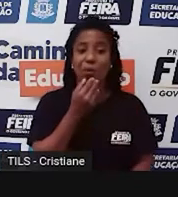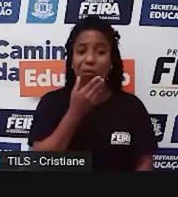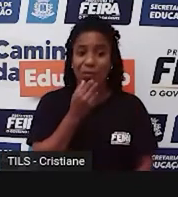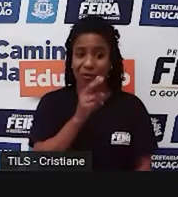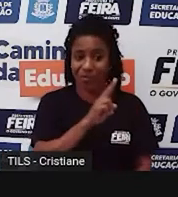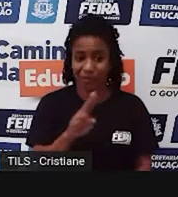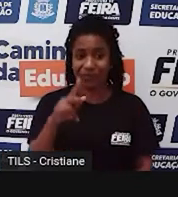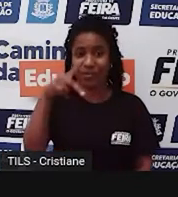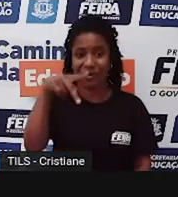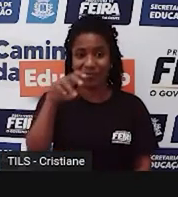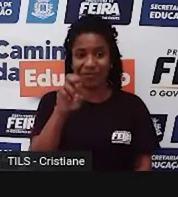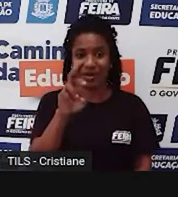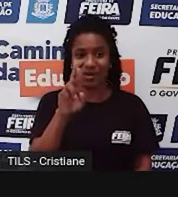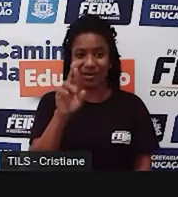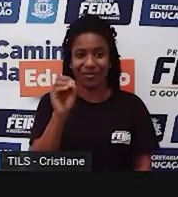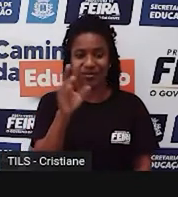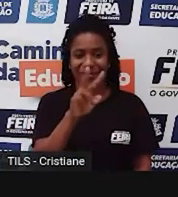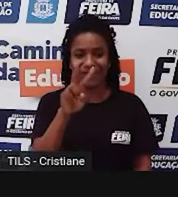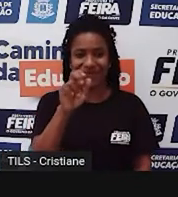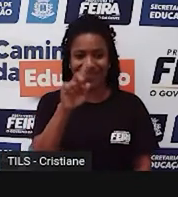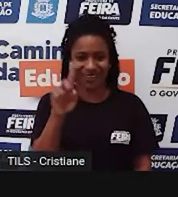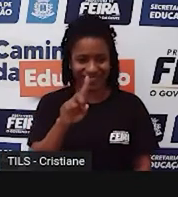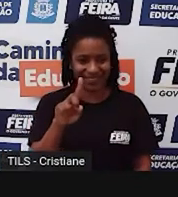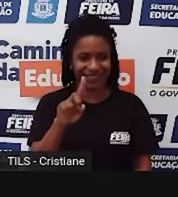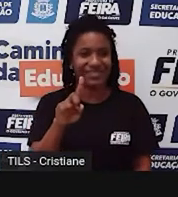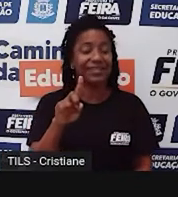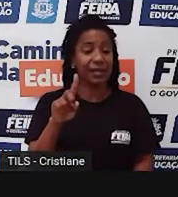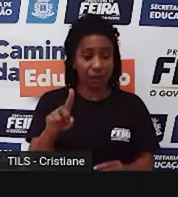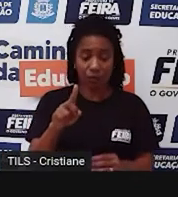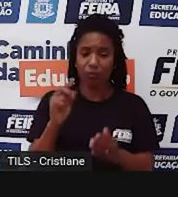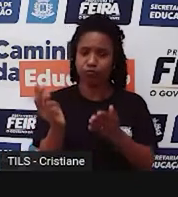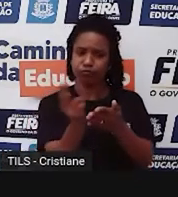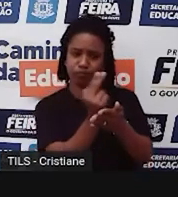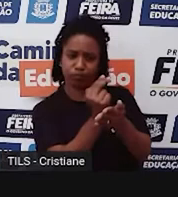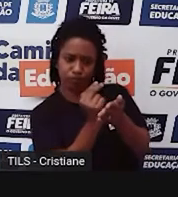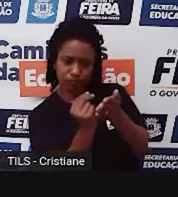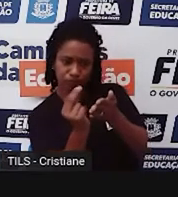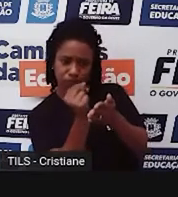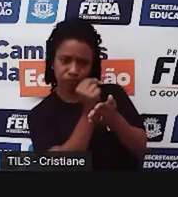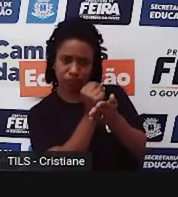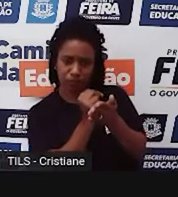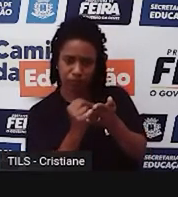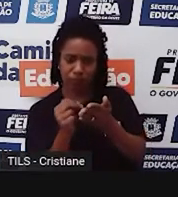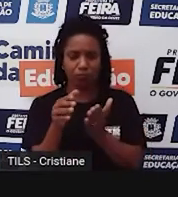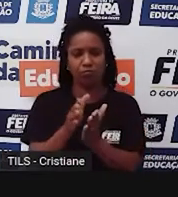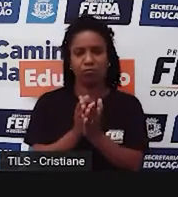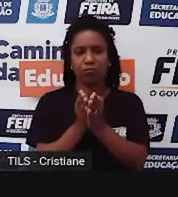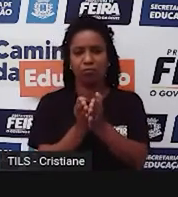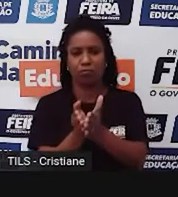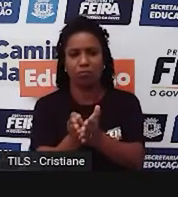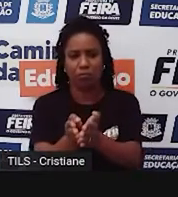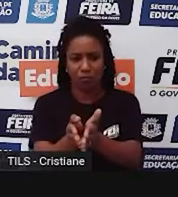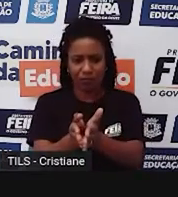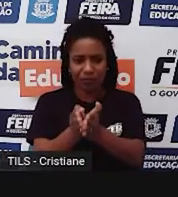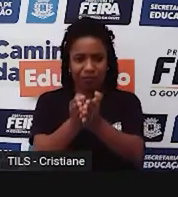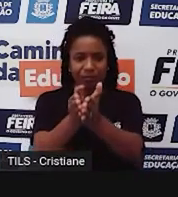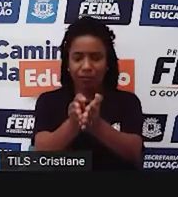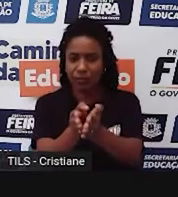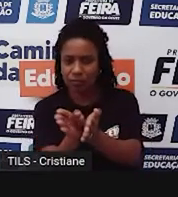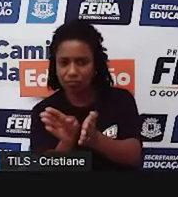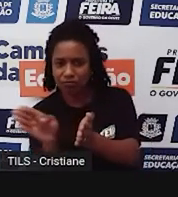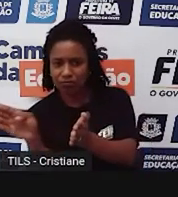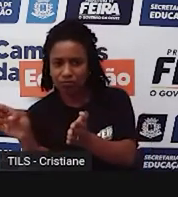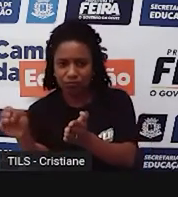acidentes geográficos que ele ia observando ali, a área das florestas, as entrâncias e saliências, né, do